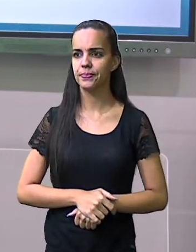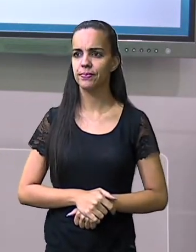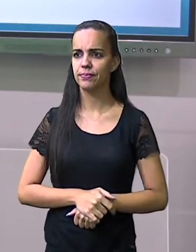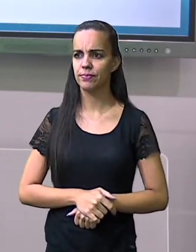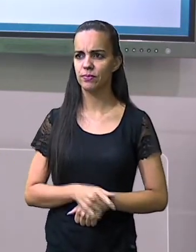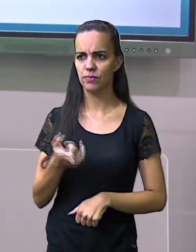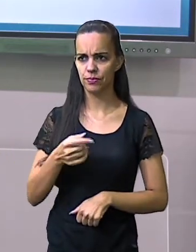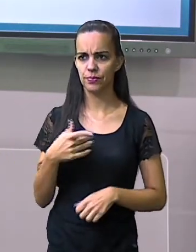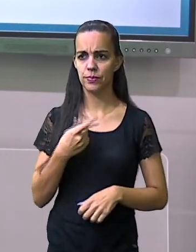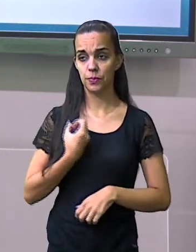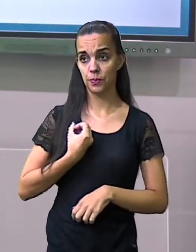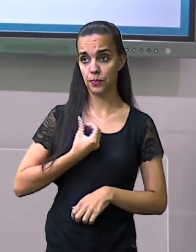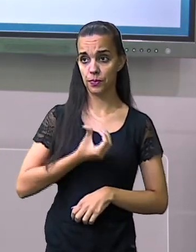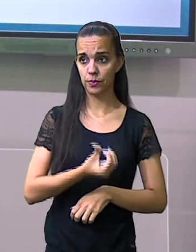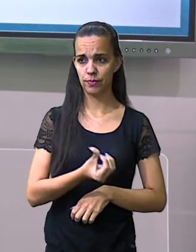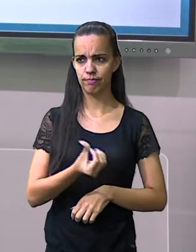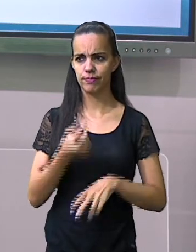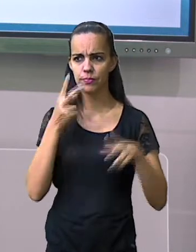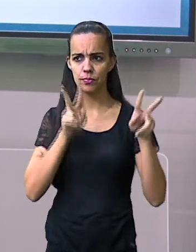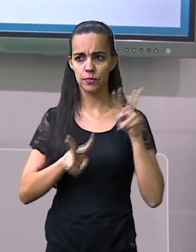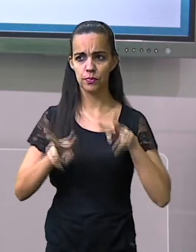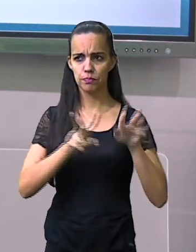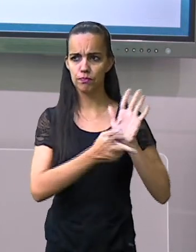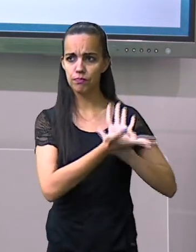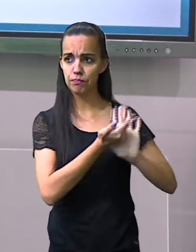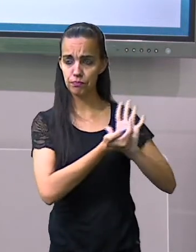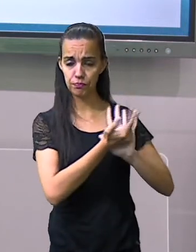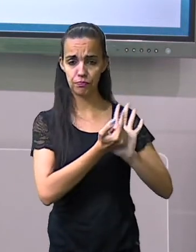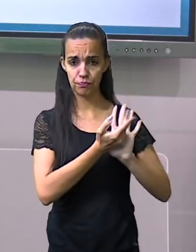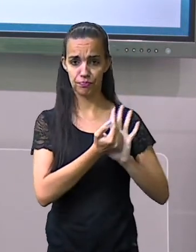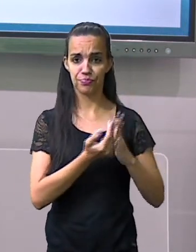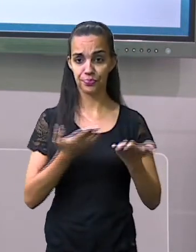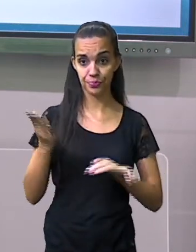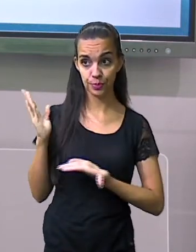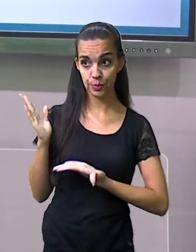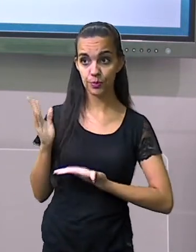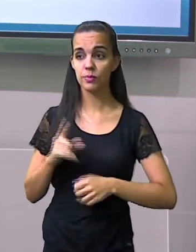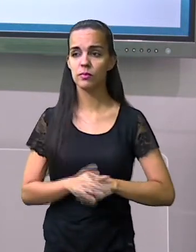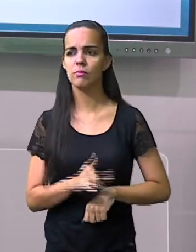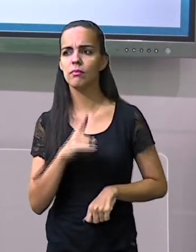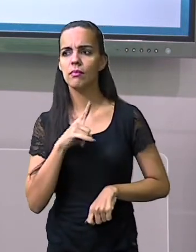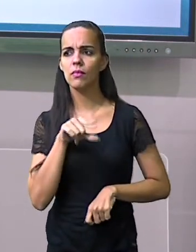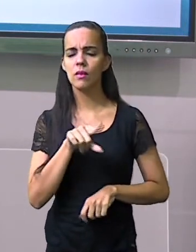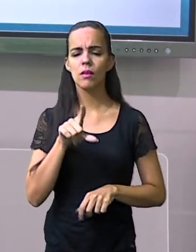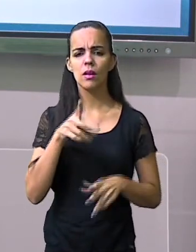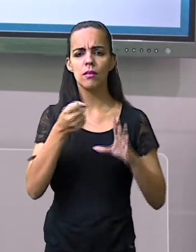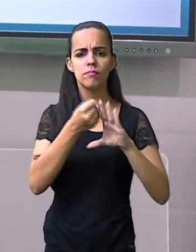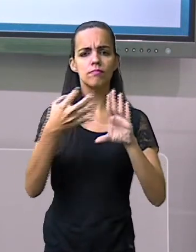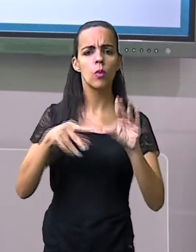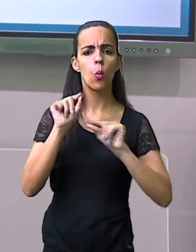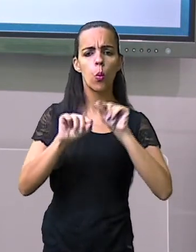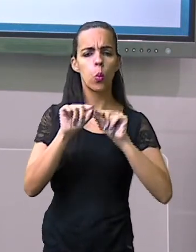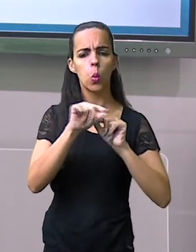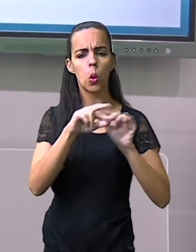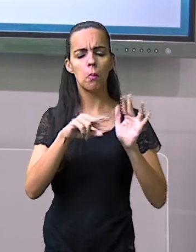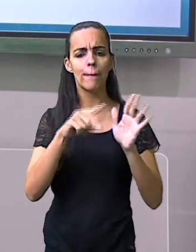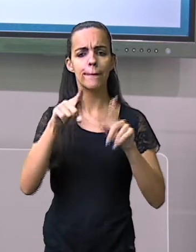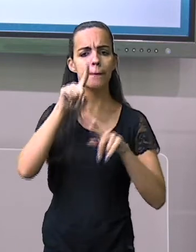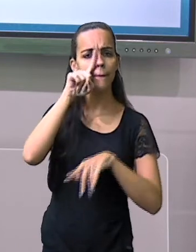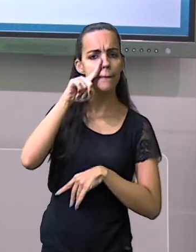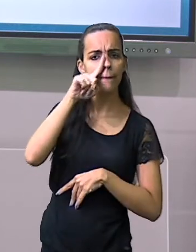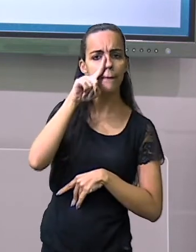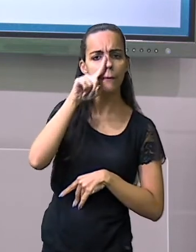Número seis, observe a imagem abaixo e caracterize o que é perigo